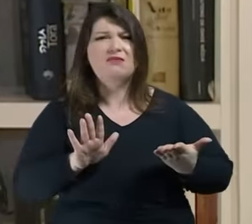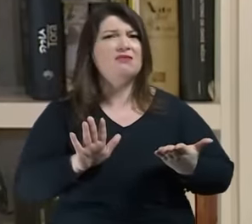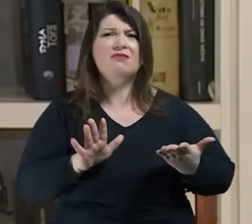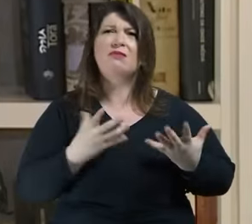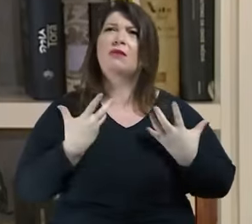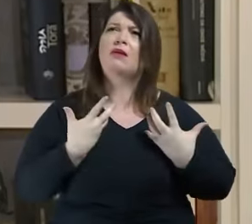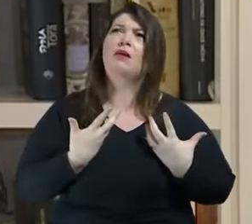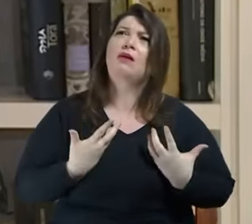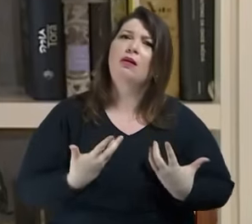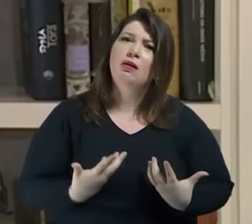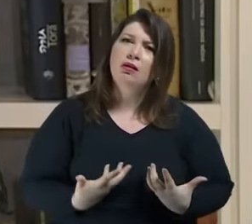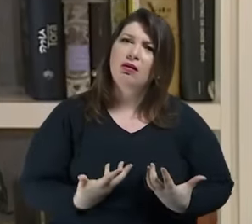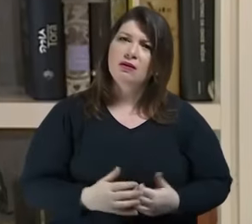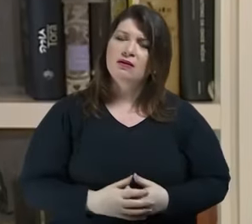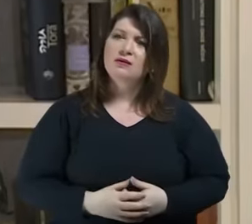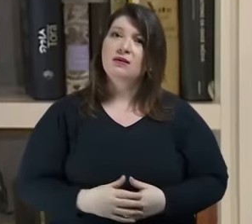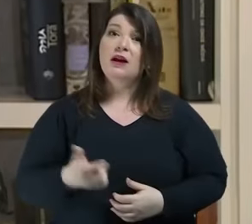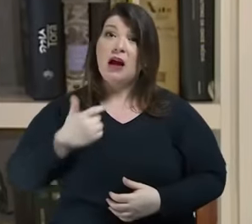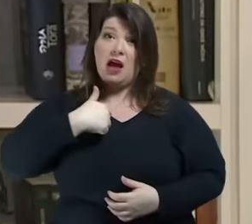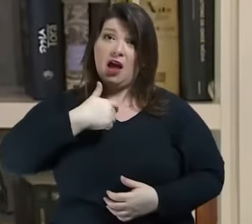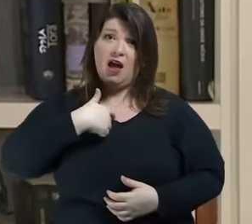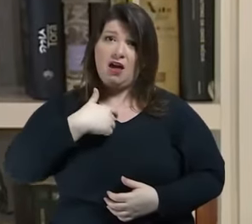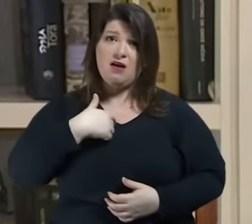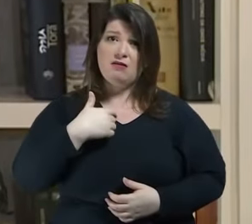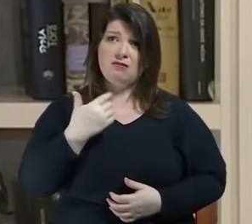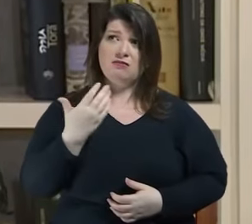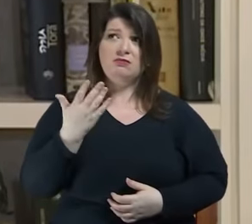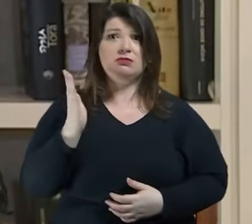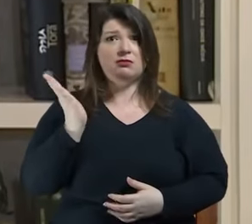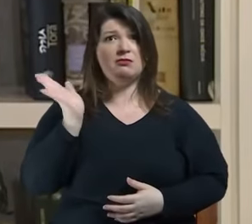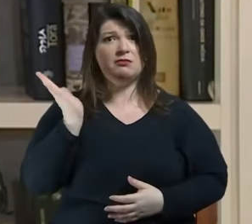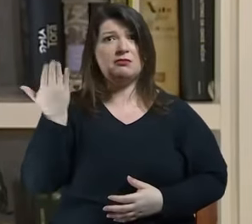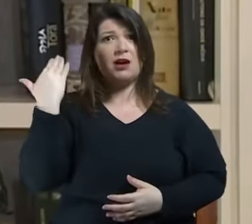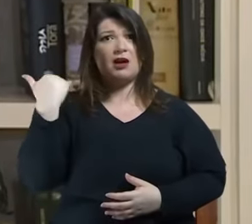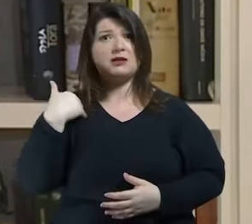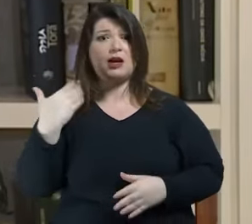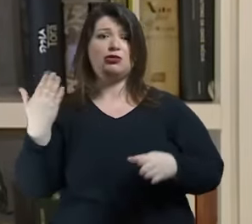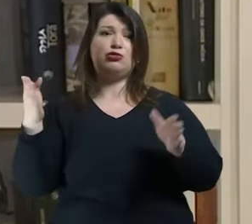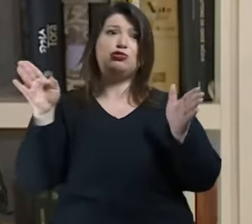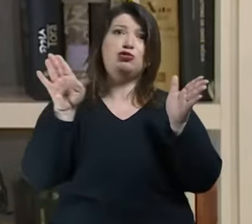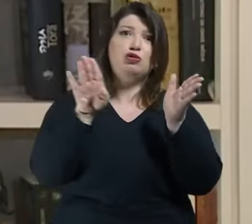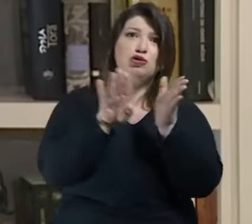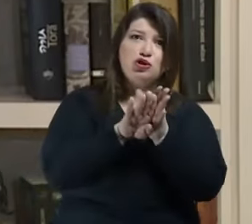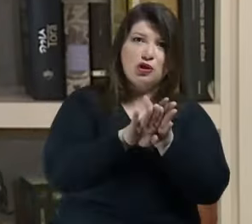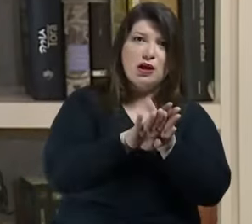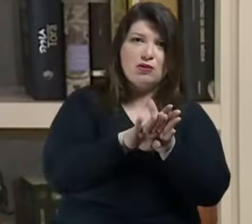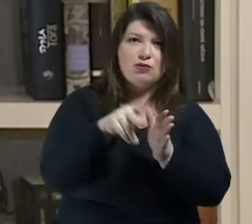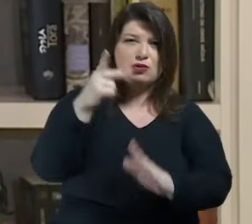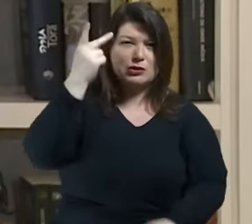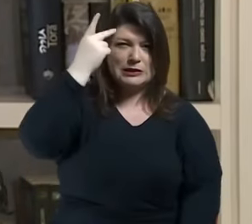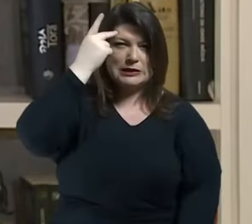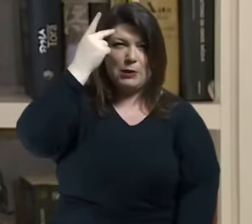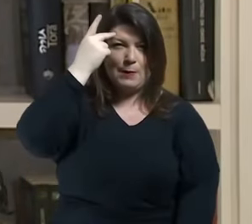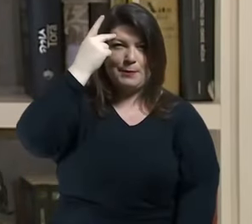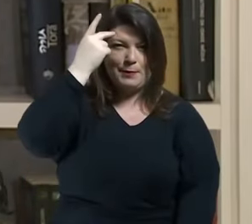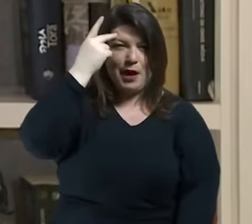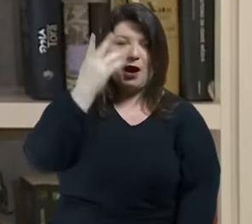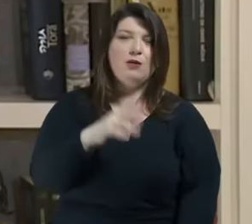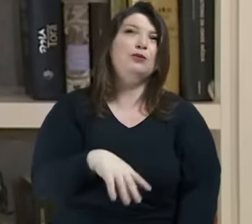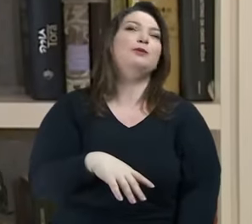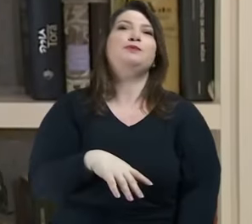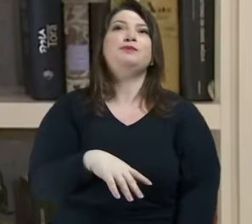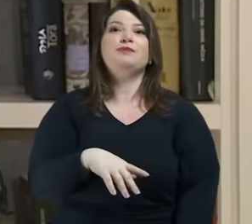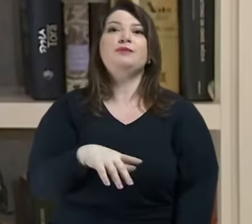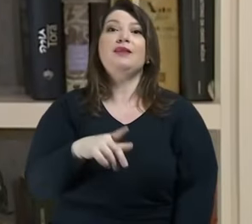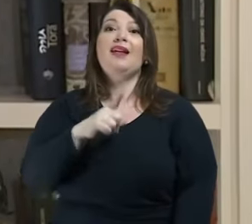telefonema ainda não tinha telefone fixo e não havia celulares o telefone fixo era muito caro e eu não tinha dinheiro para comprá-lo eu tinha